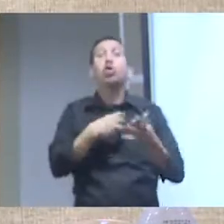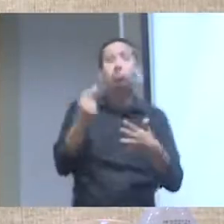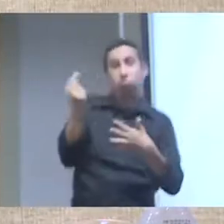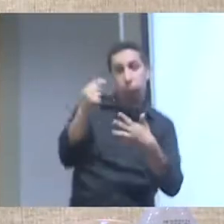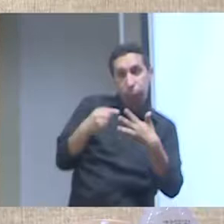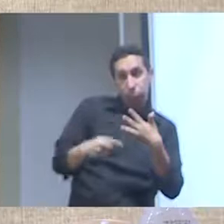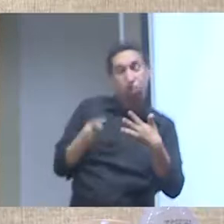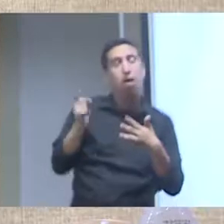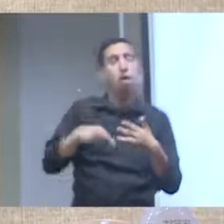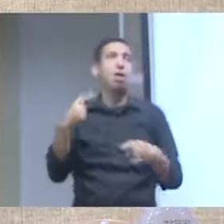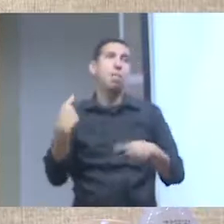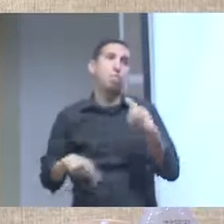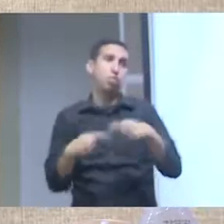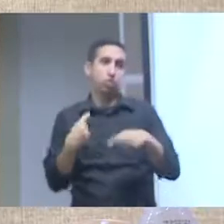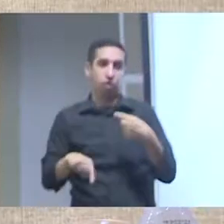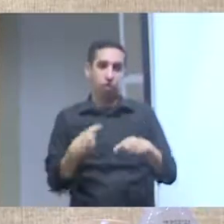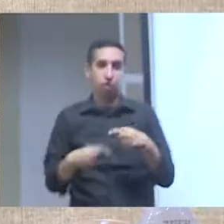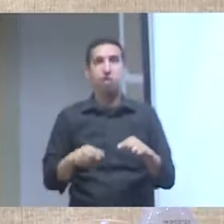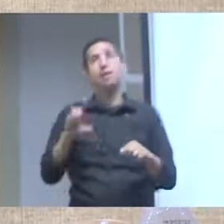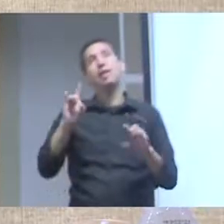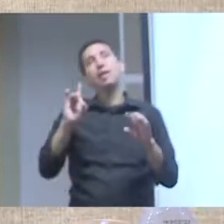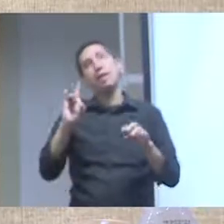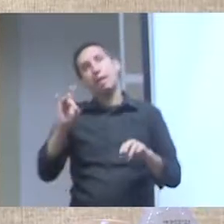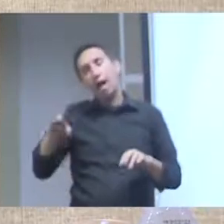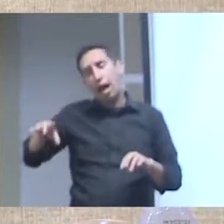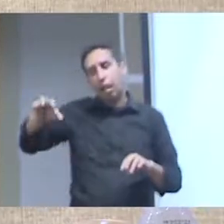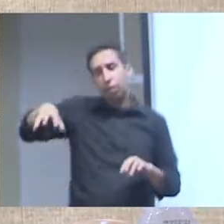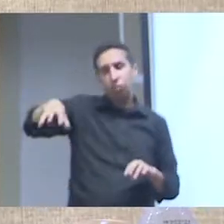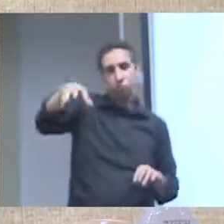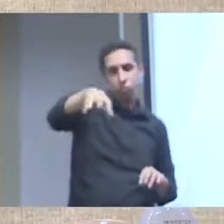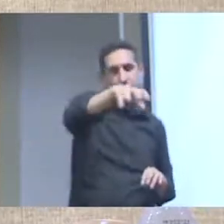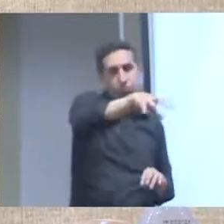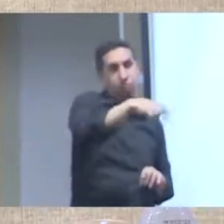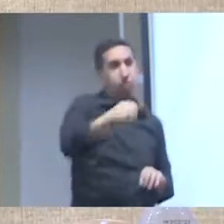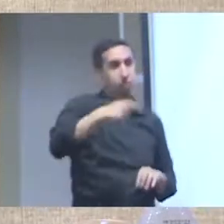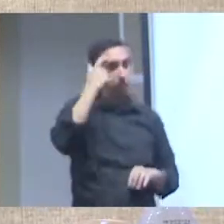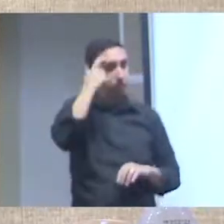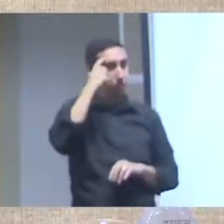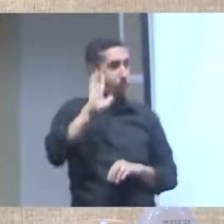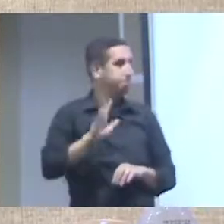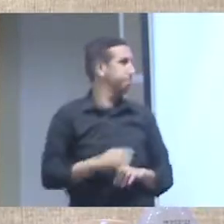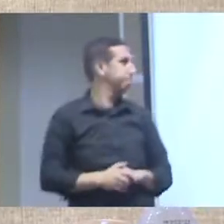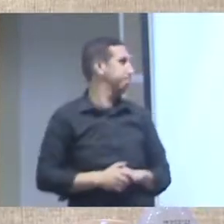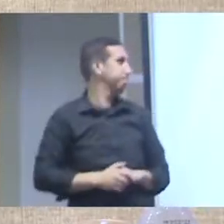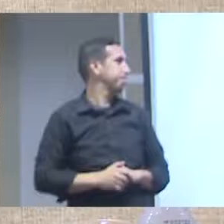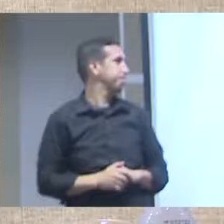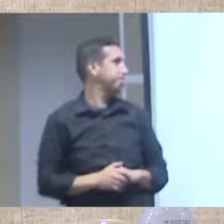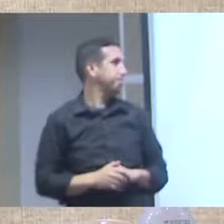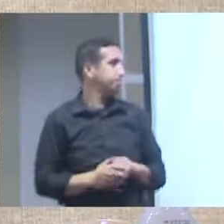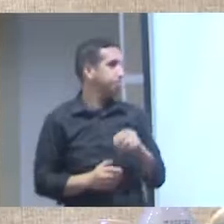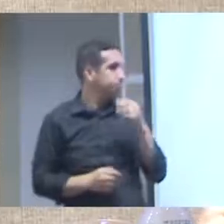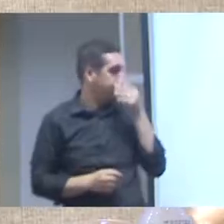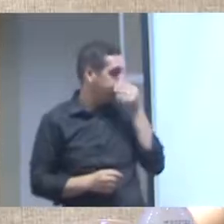e eu acho que isso é política a política segmento a segmento que eu acho que tem que ser pensado